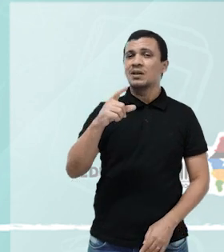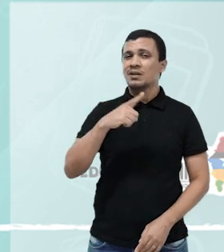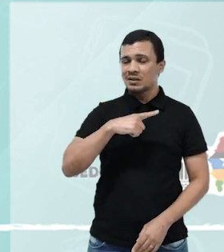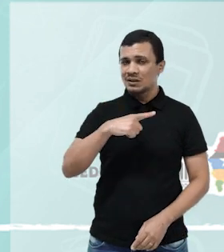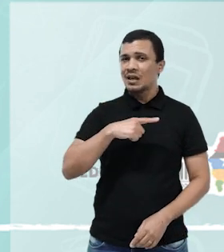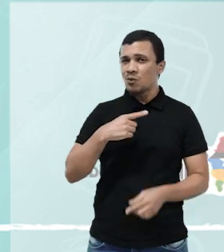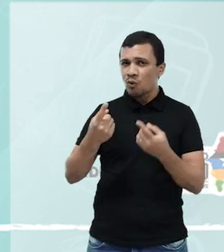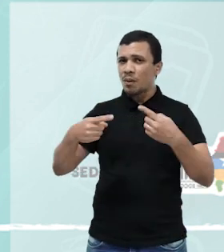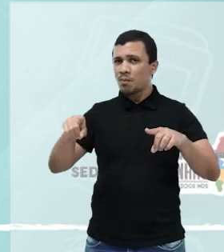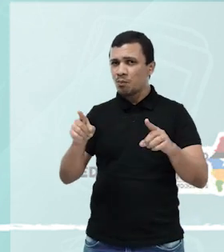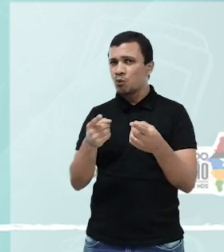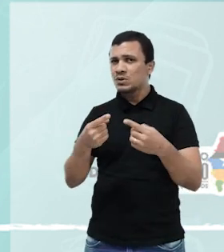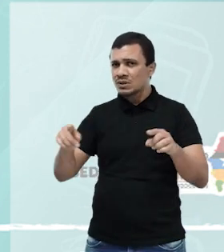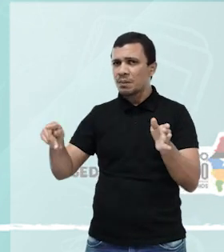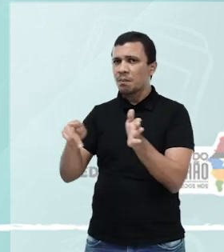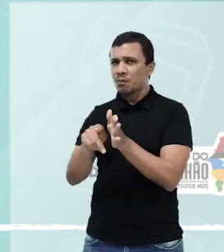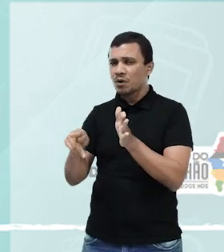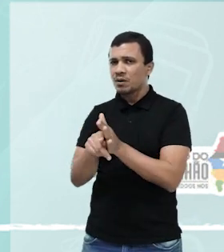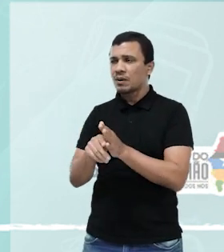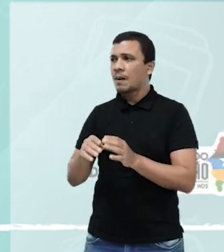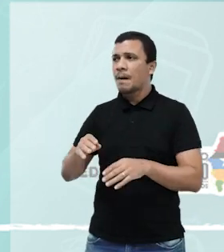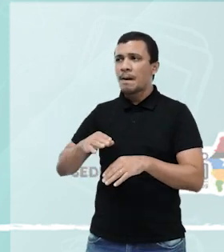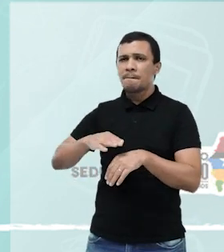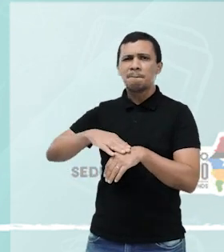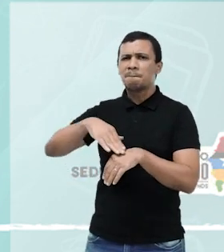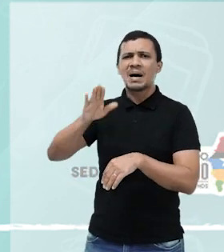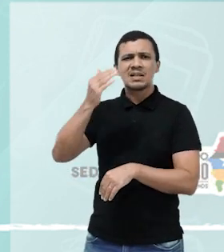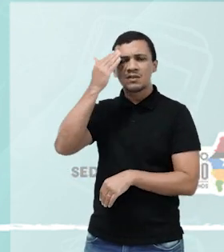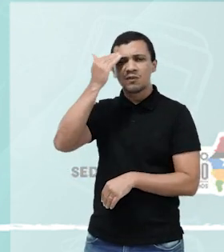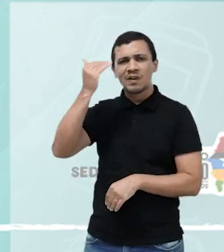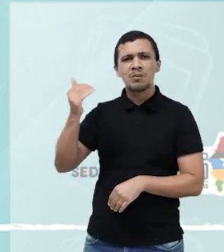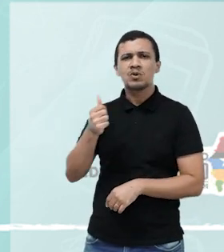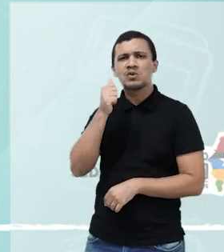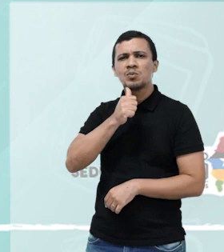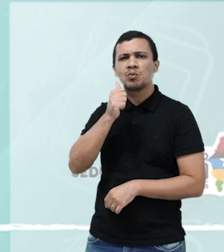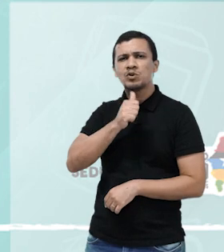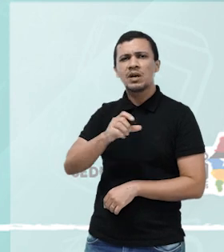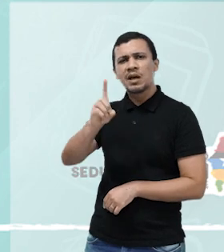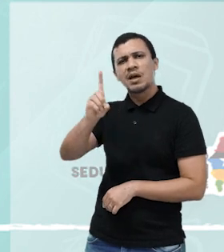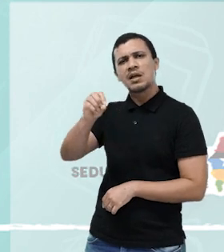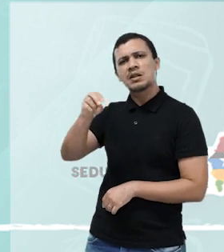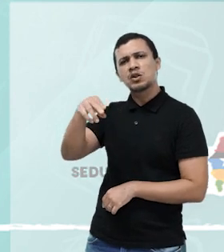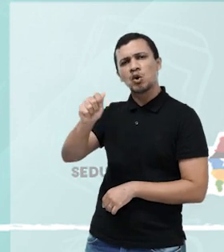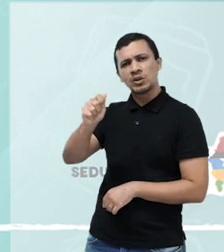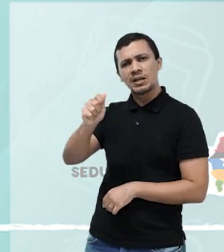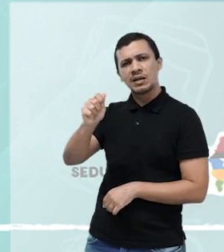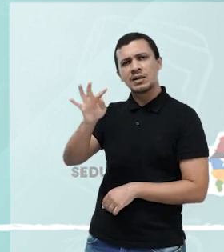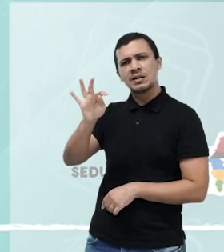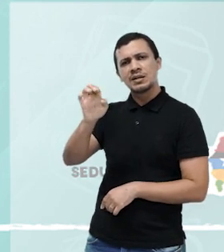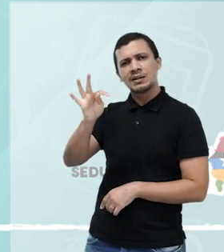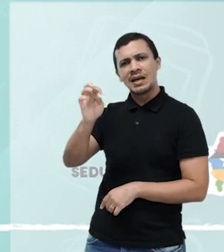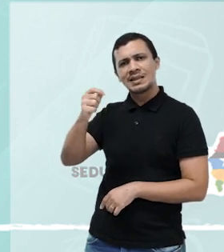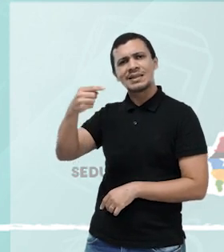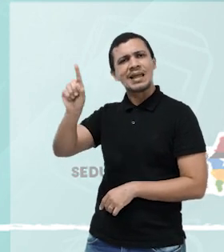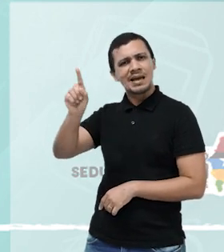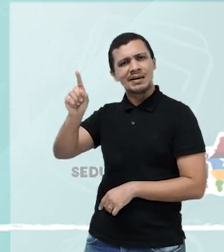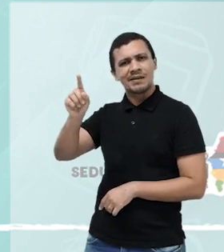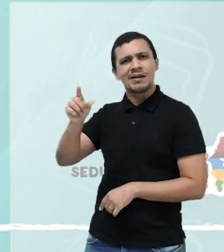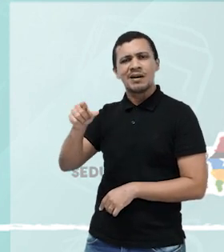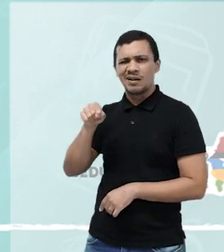Cacuriá mais conhecido não é o único. mais conhecido é de Dona Teté, que faleceu recentemente, alguns anos atrás, e tem algumas músicas